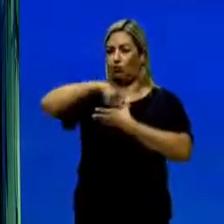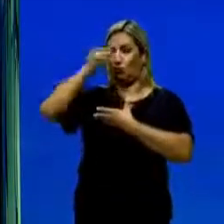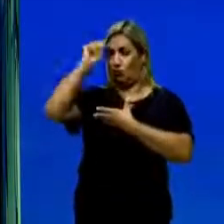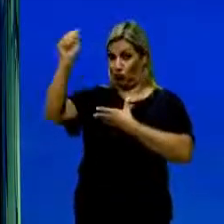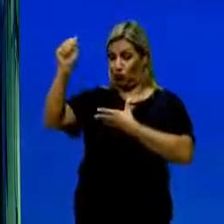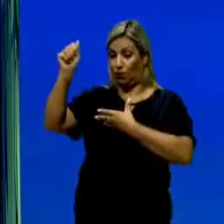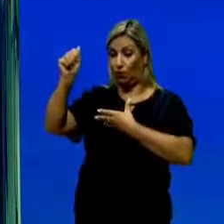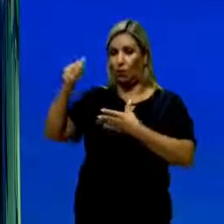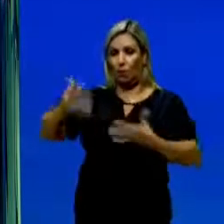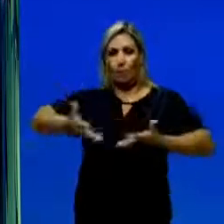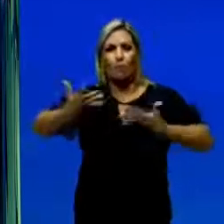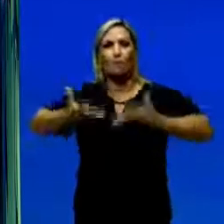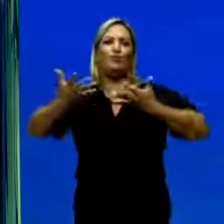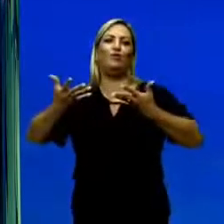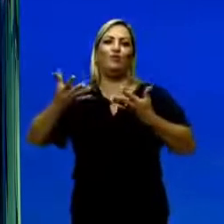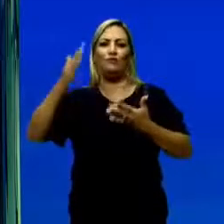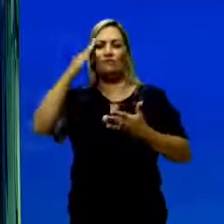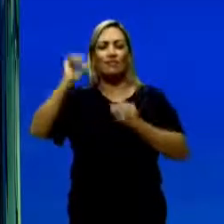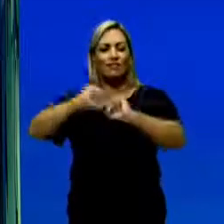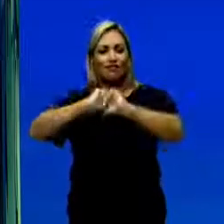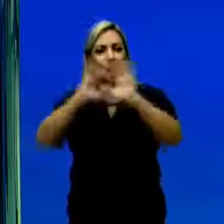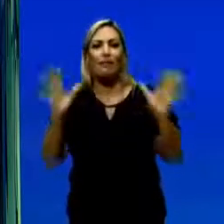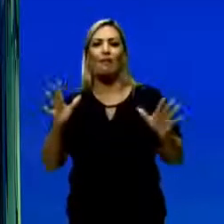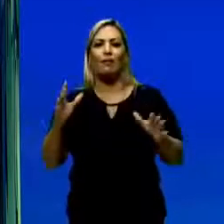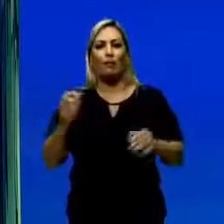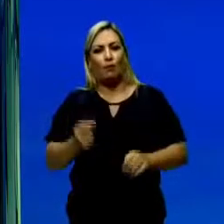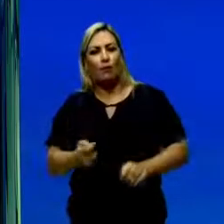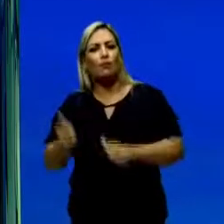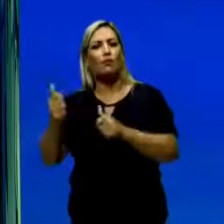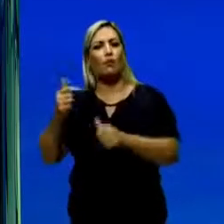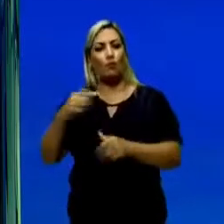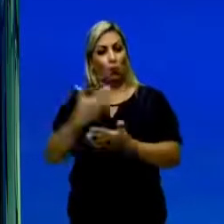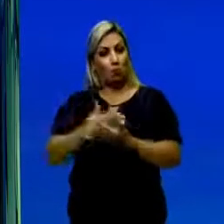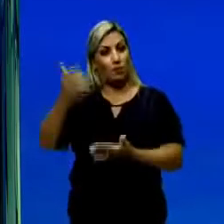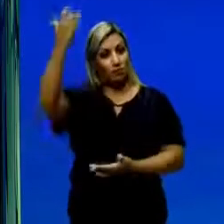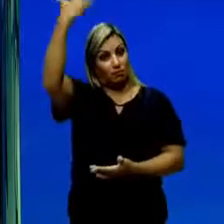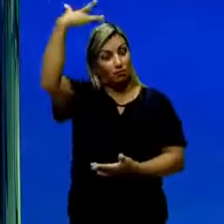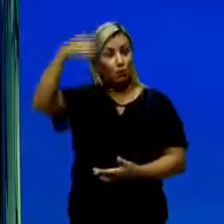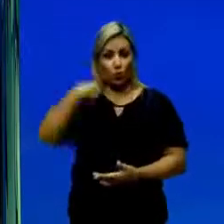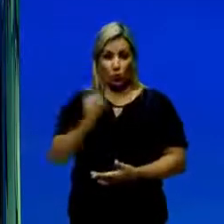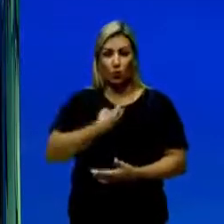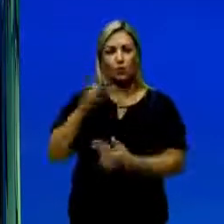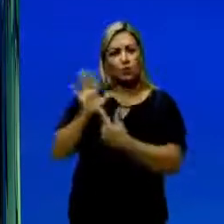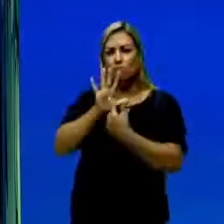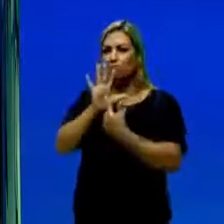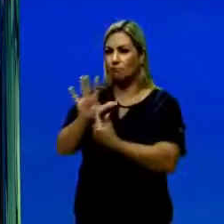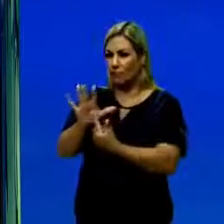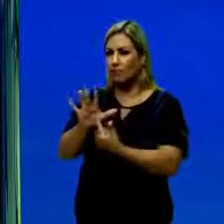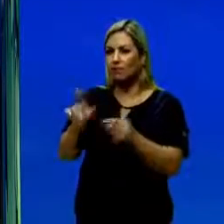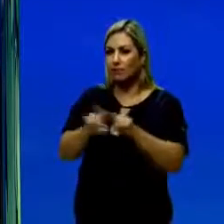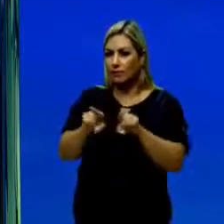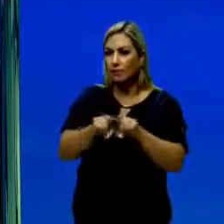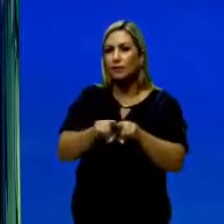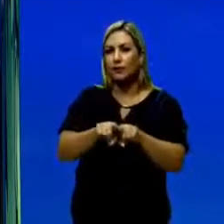ele nos motiva a entender que o ano novo começa a partir de nós. E ele traz ali, inclusive,